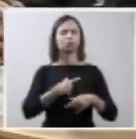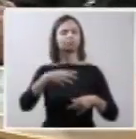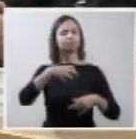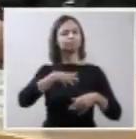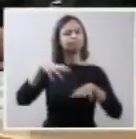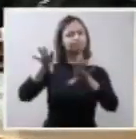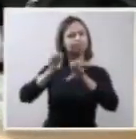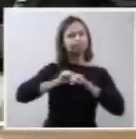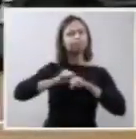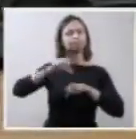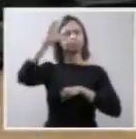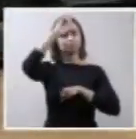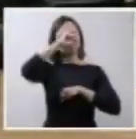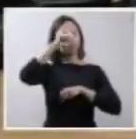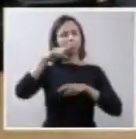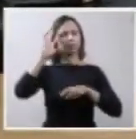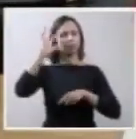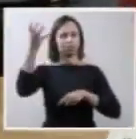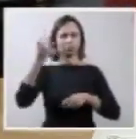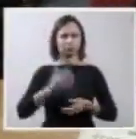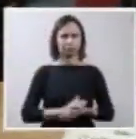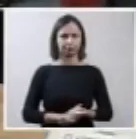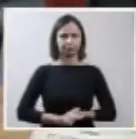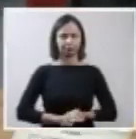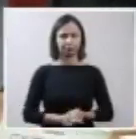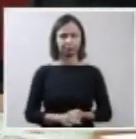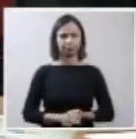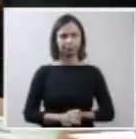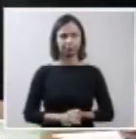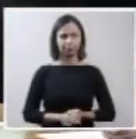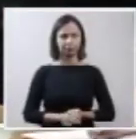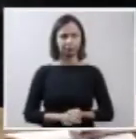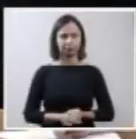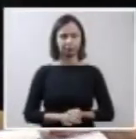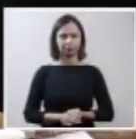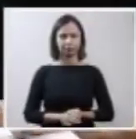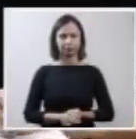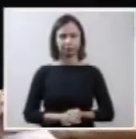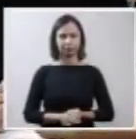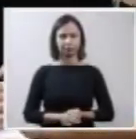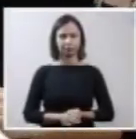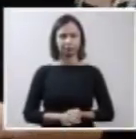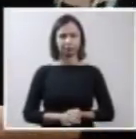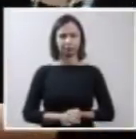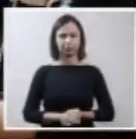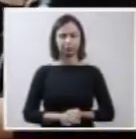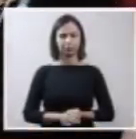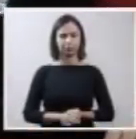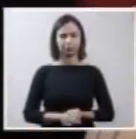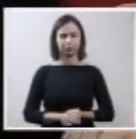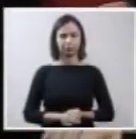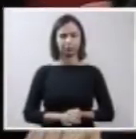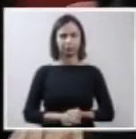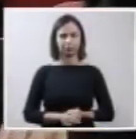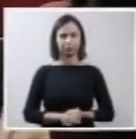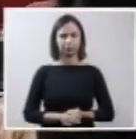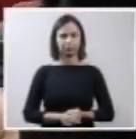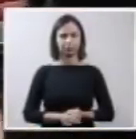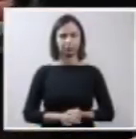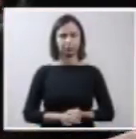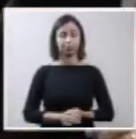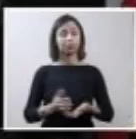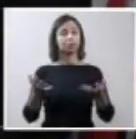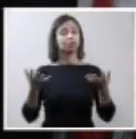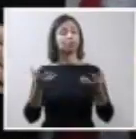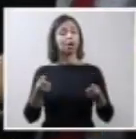vamos à ordem